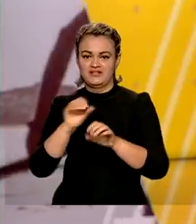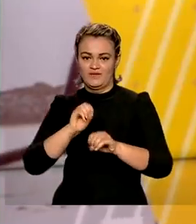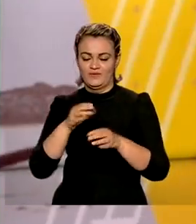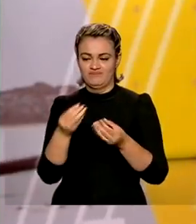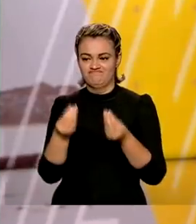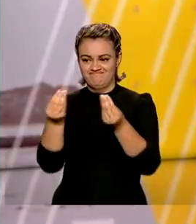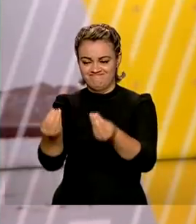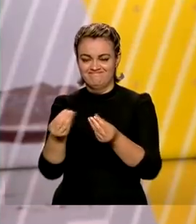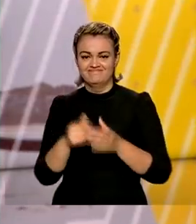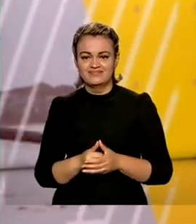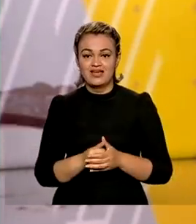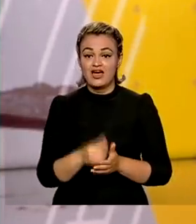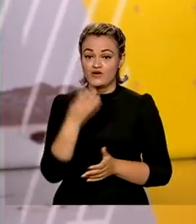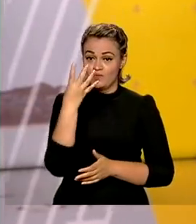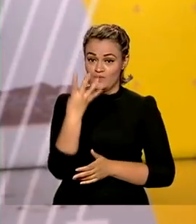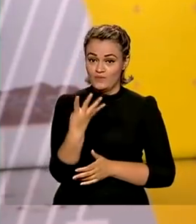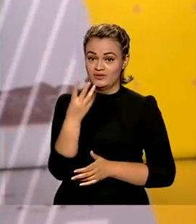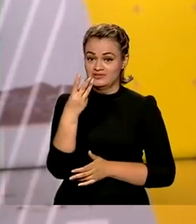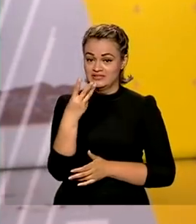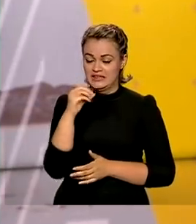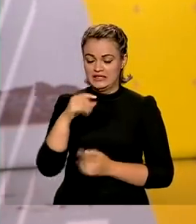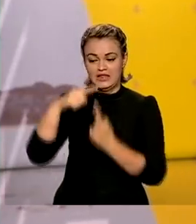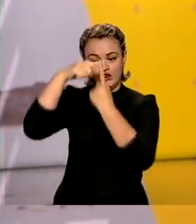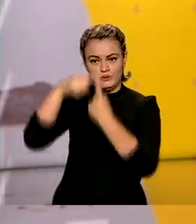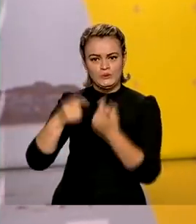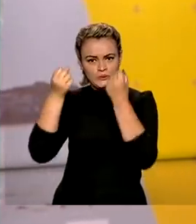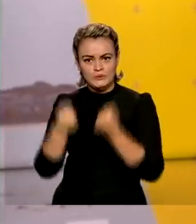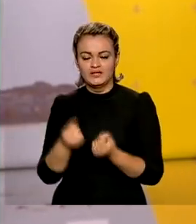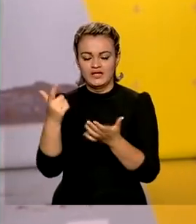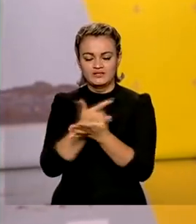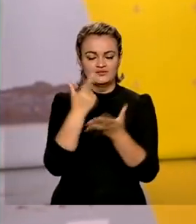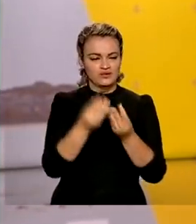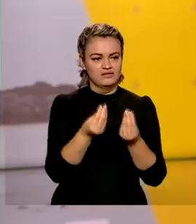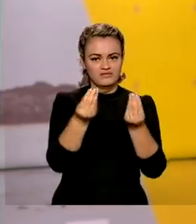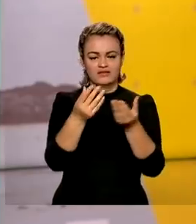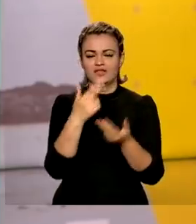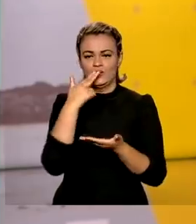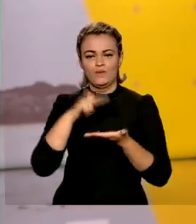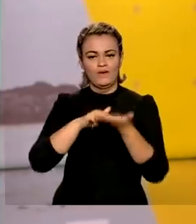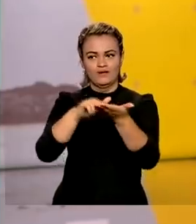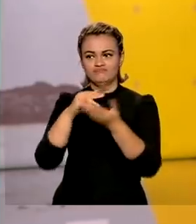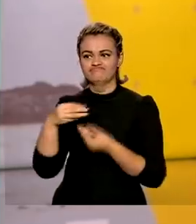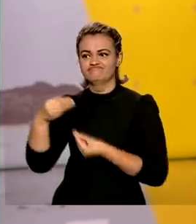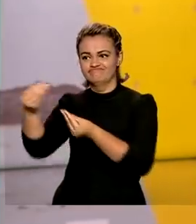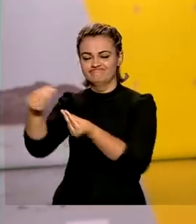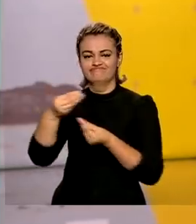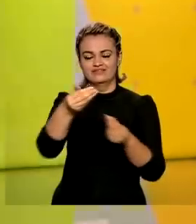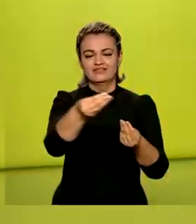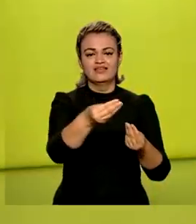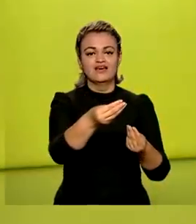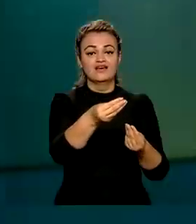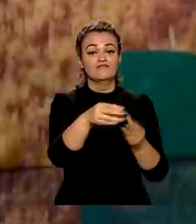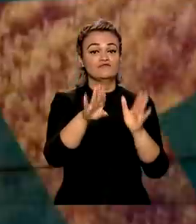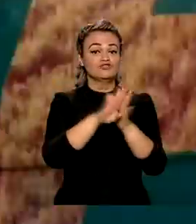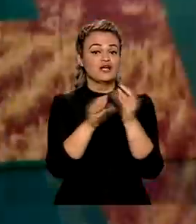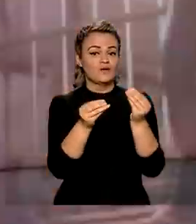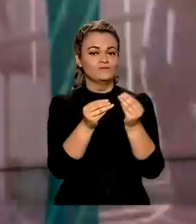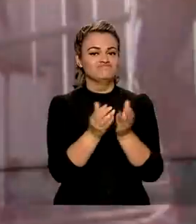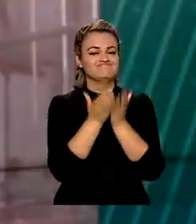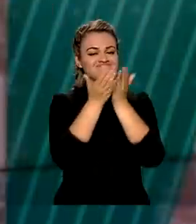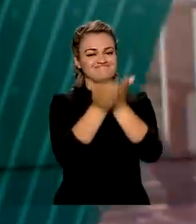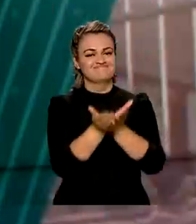As 430 toneladas de livros distribuídas pelos Correios vão chegar ao destino por meio de rotas